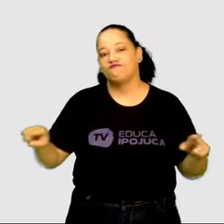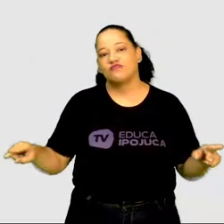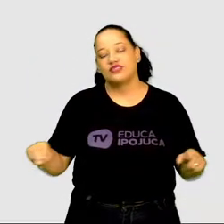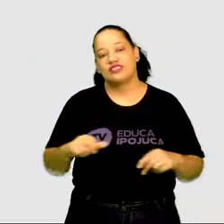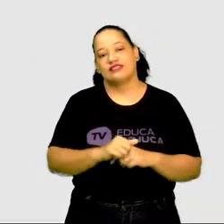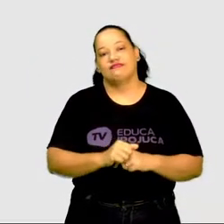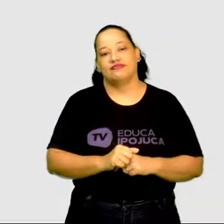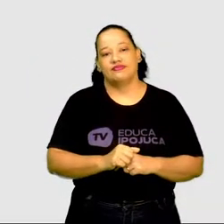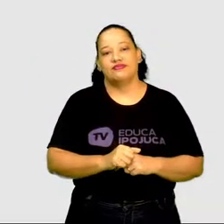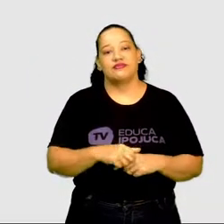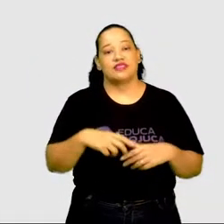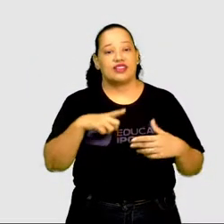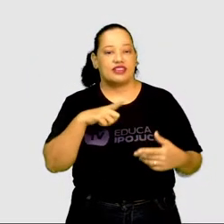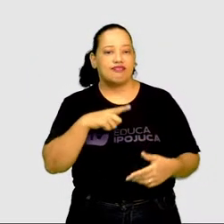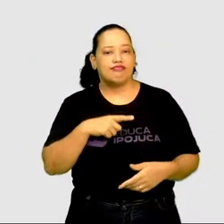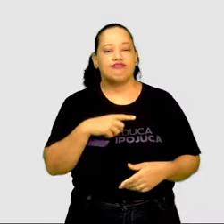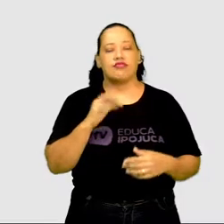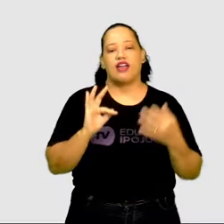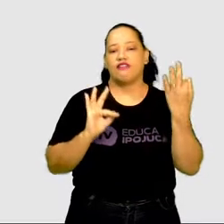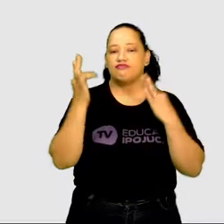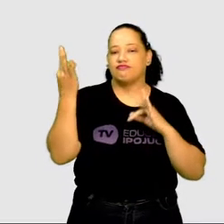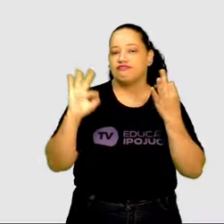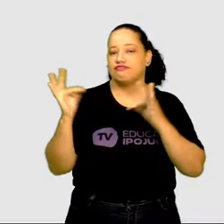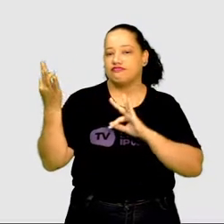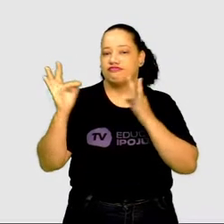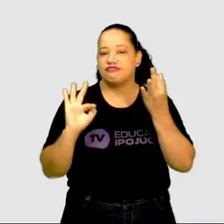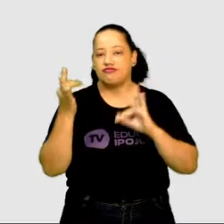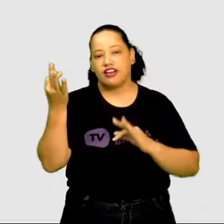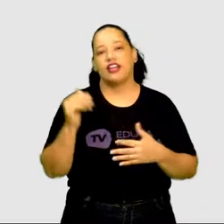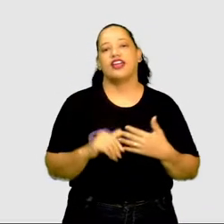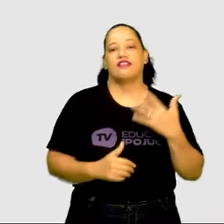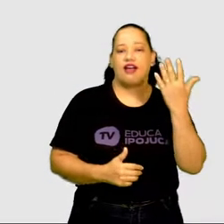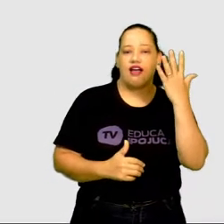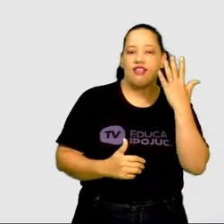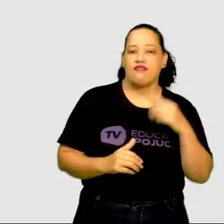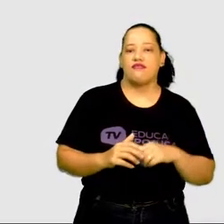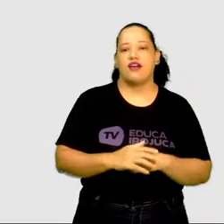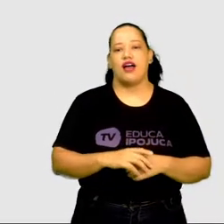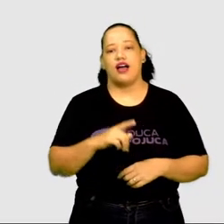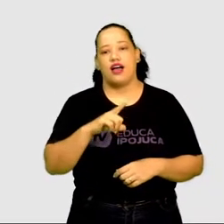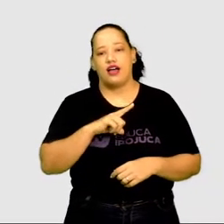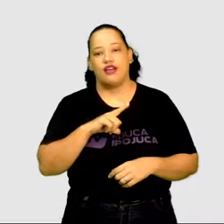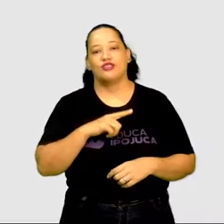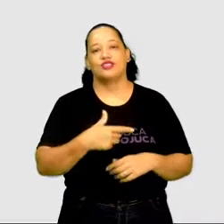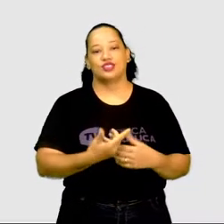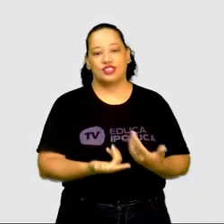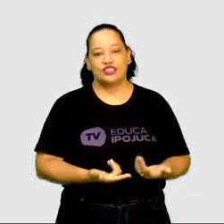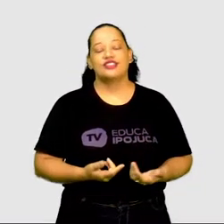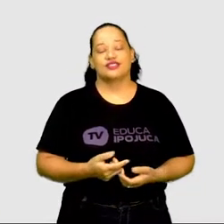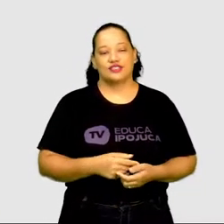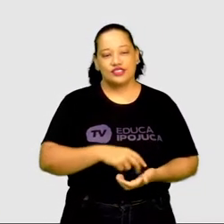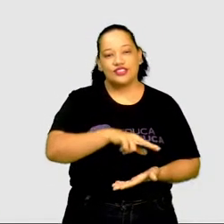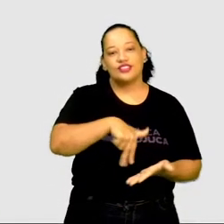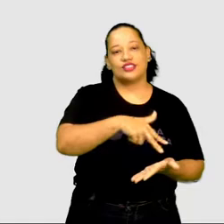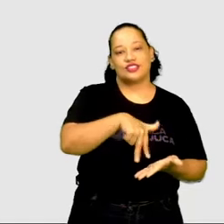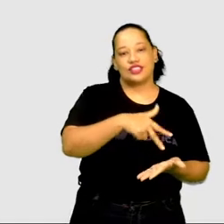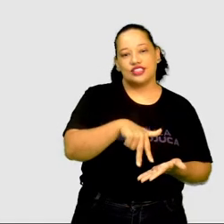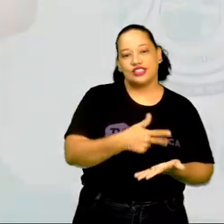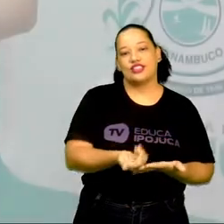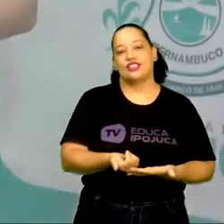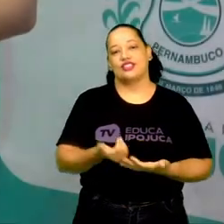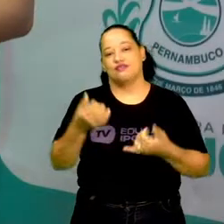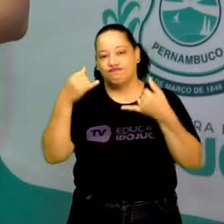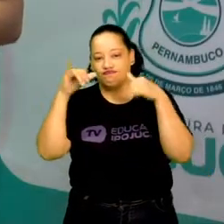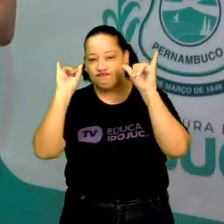Temos aqui em destaque o frevo, nosso período de carnaval. Temos aqui as danças, que lembram o São João, Bumba meu boi.